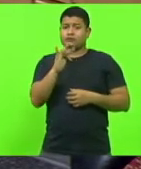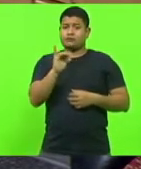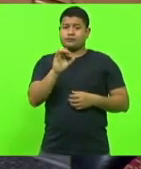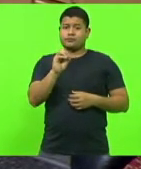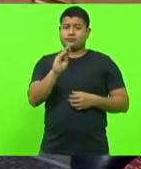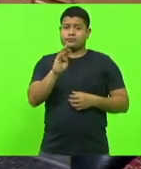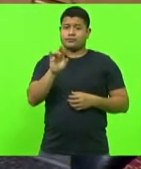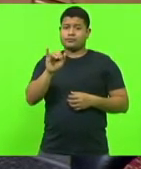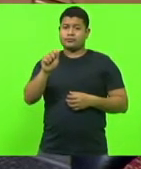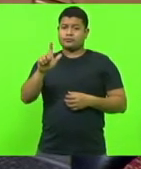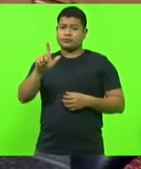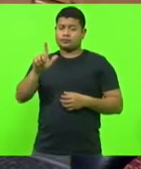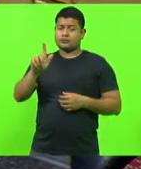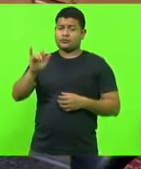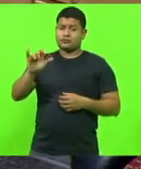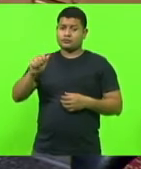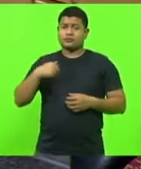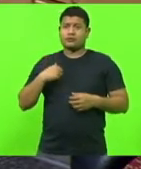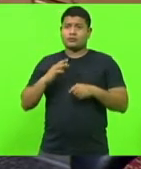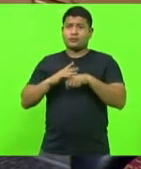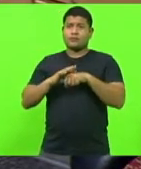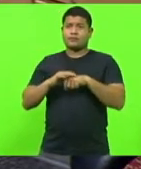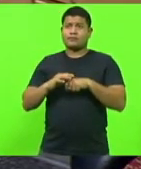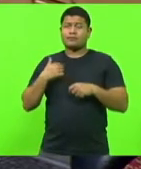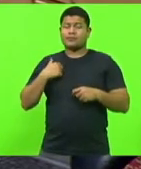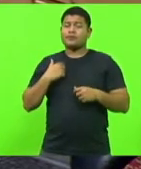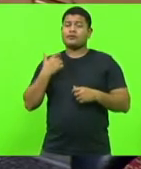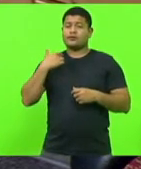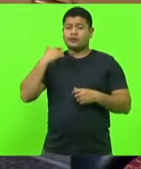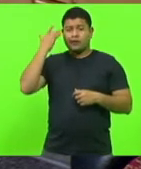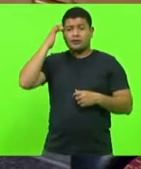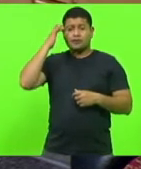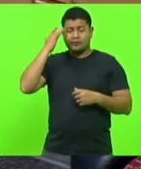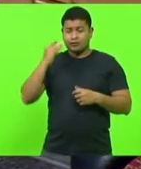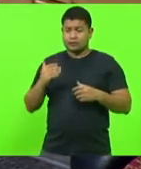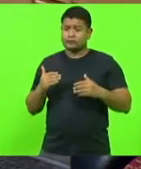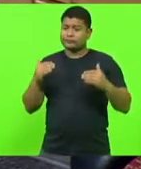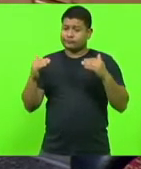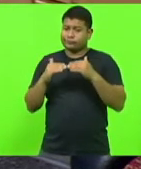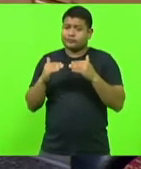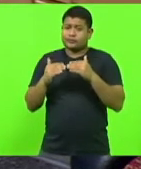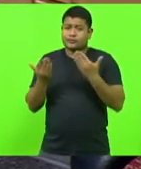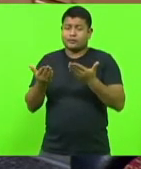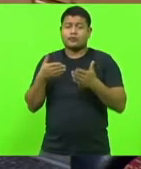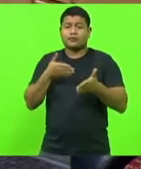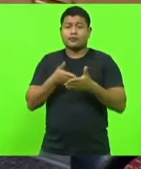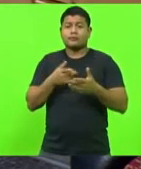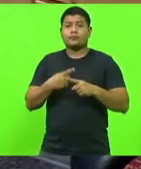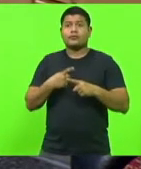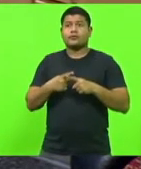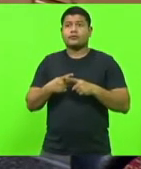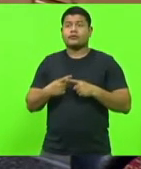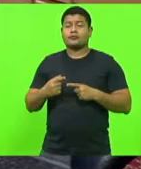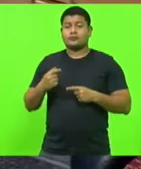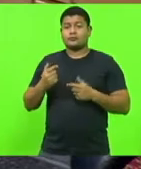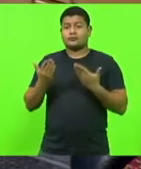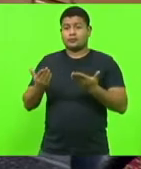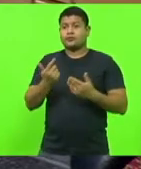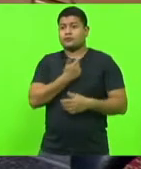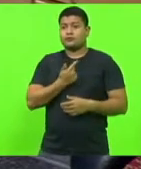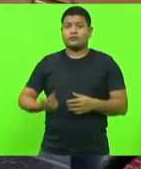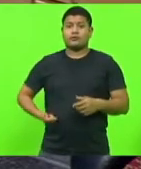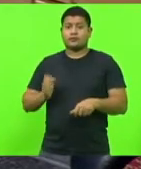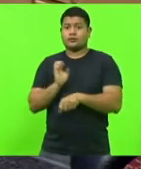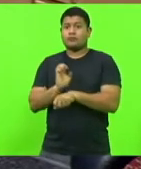vou dizer para a V. Exª, porque eu acabo concordando com o veto. Eu realmente acredito que o governo do Estado, precisa se